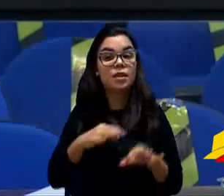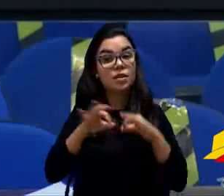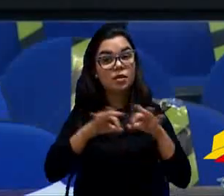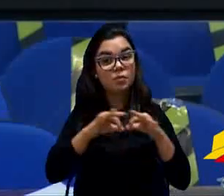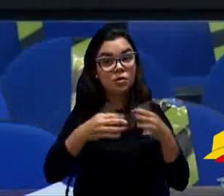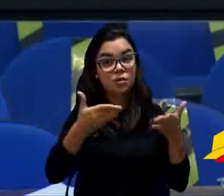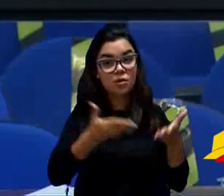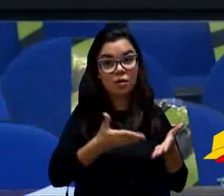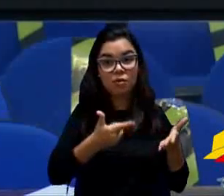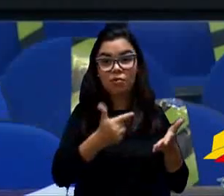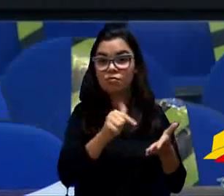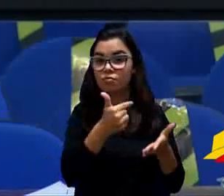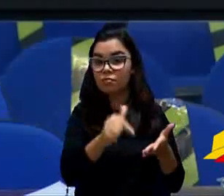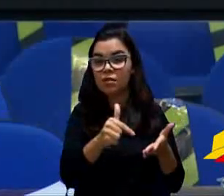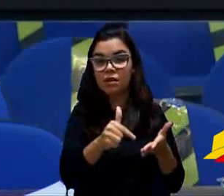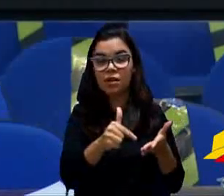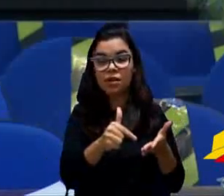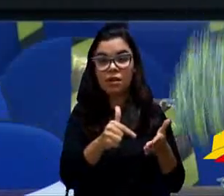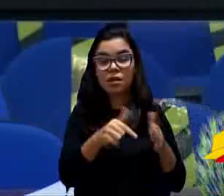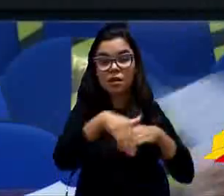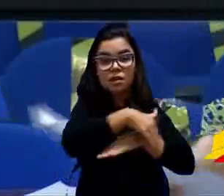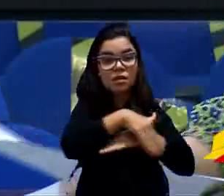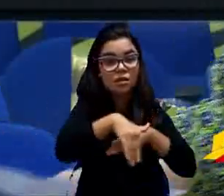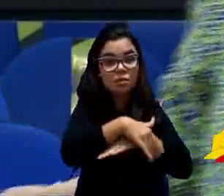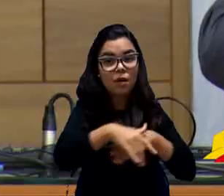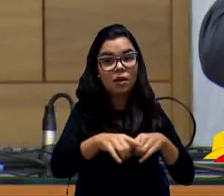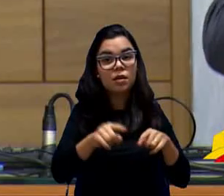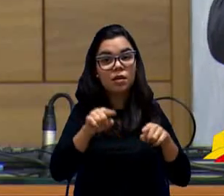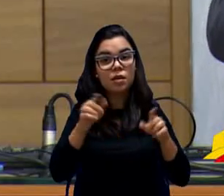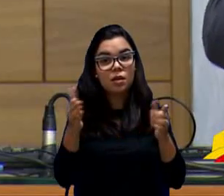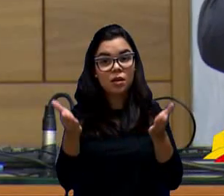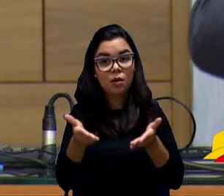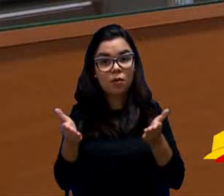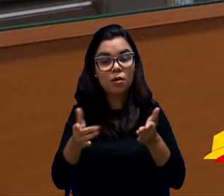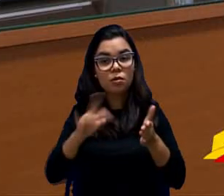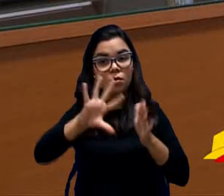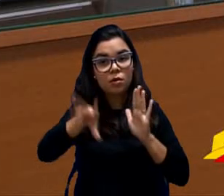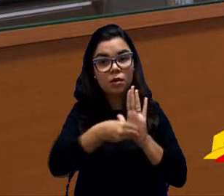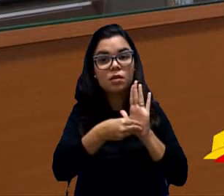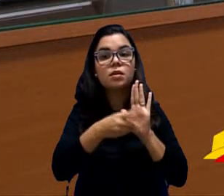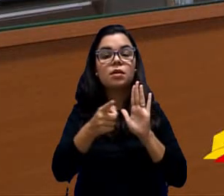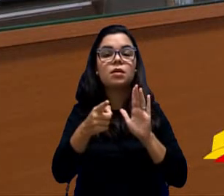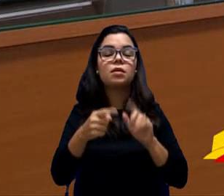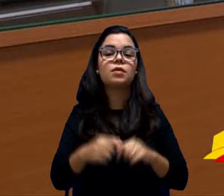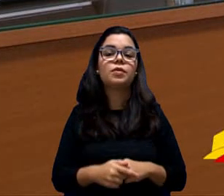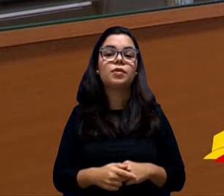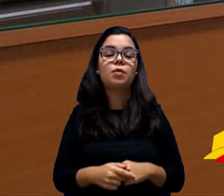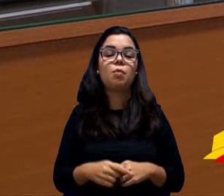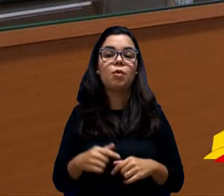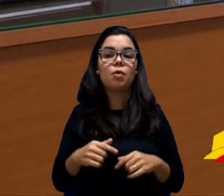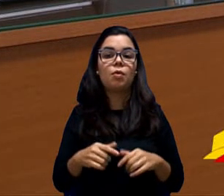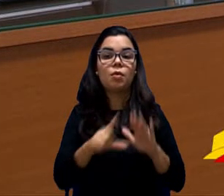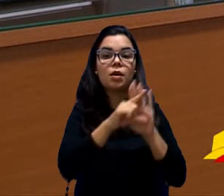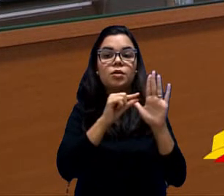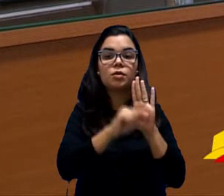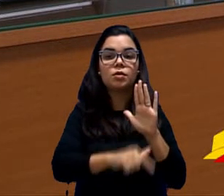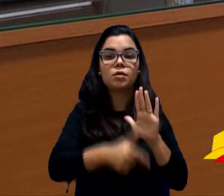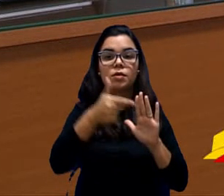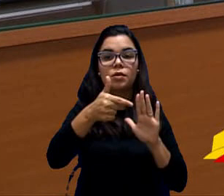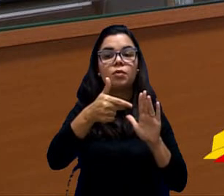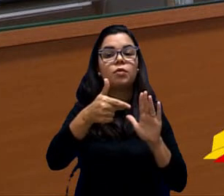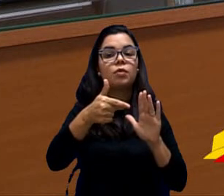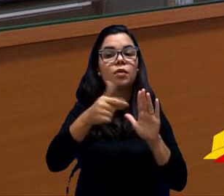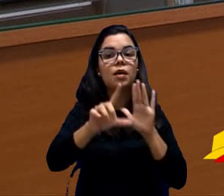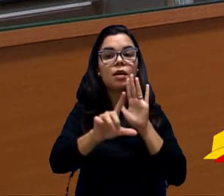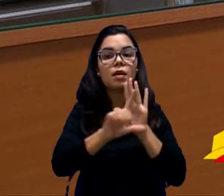agora eu não acrescentava esse bairro, eu estou acrescentando como emenda. Tá, jóia. Então, o artigo 2º, por exemplo, da lei,